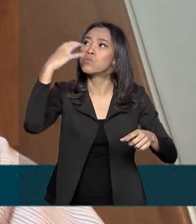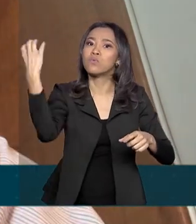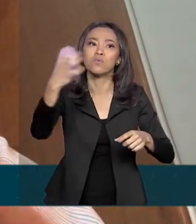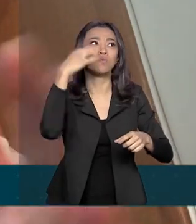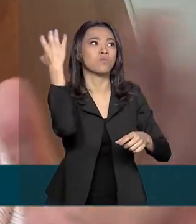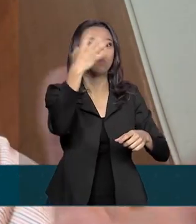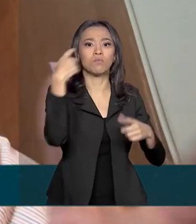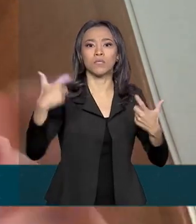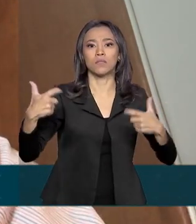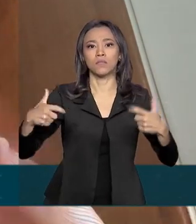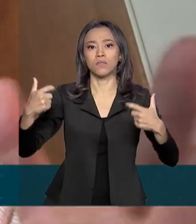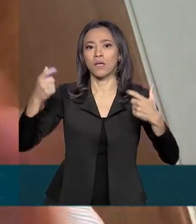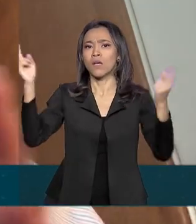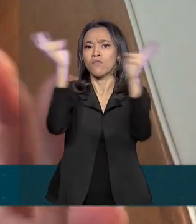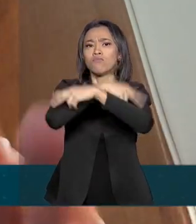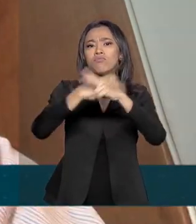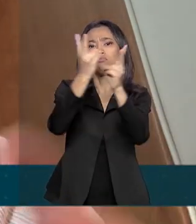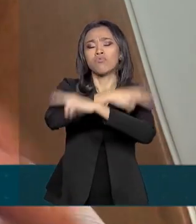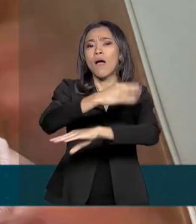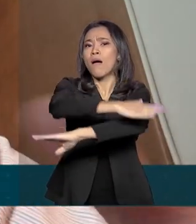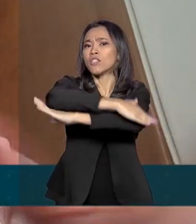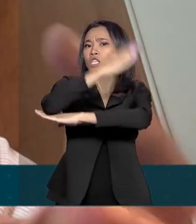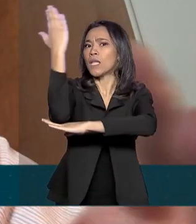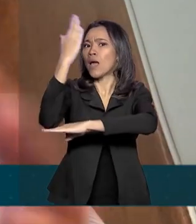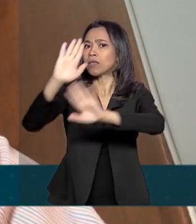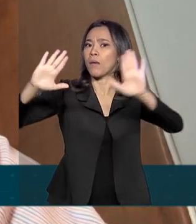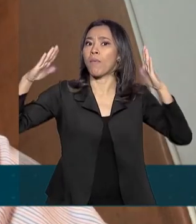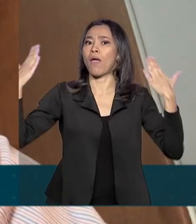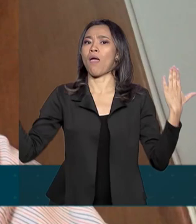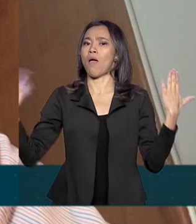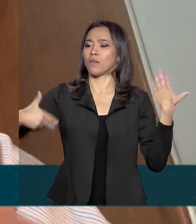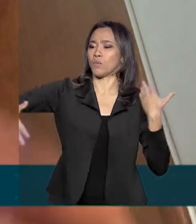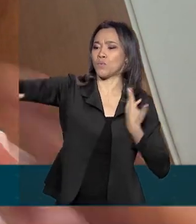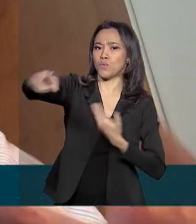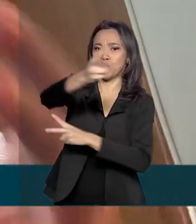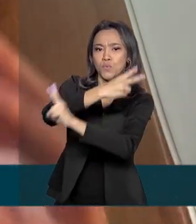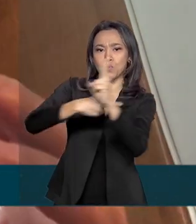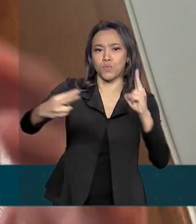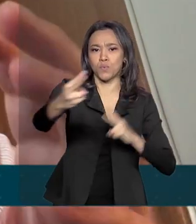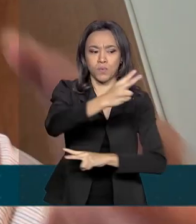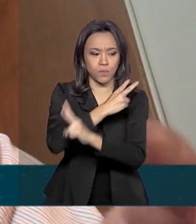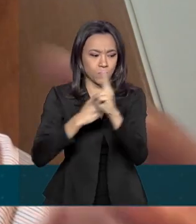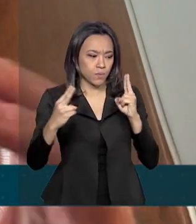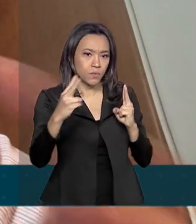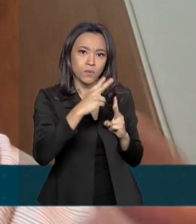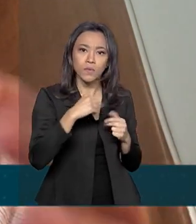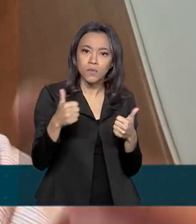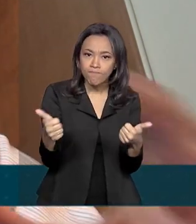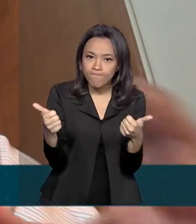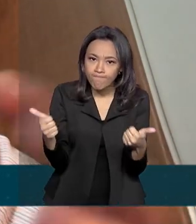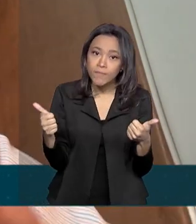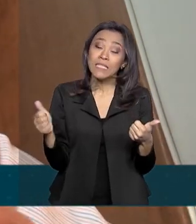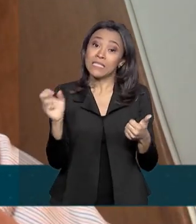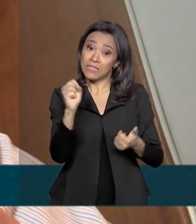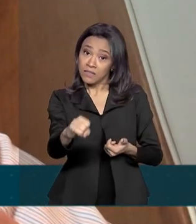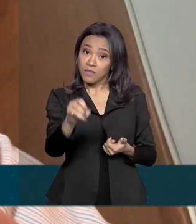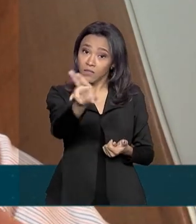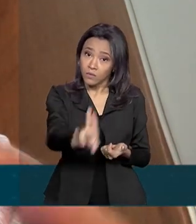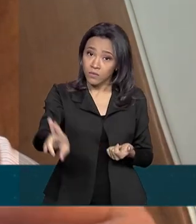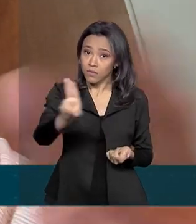ideal é que seja com janelas abertas para você ter uma circulação de ar. ou, se for utilizar